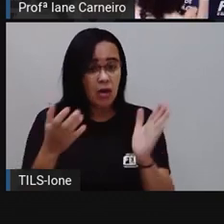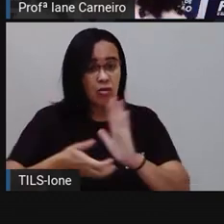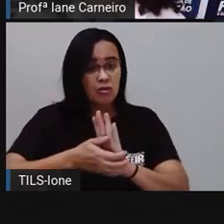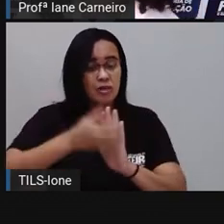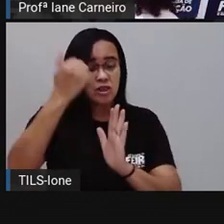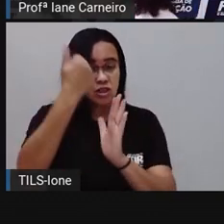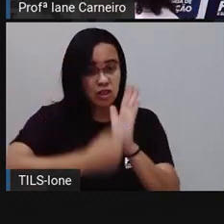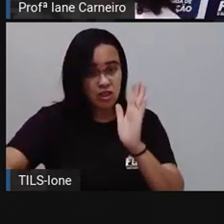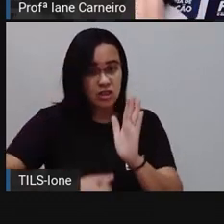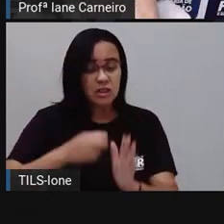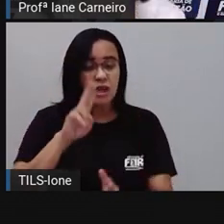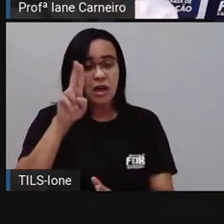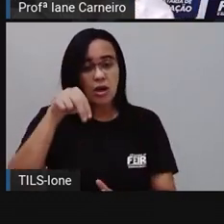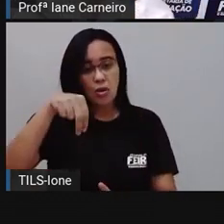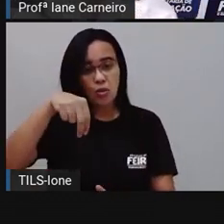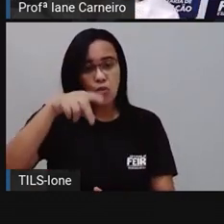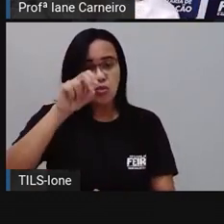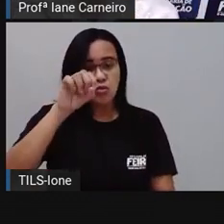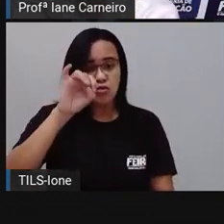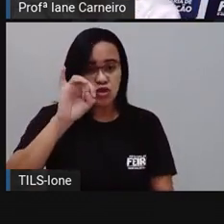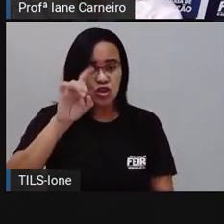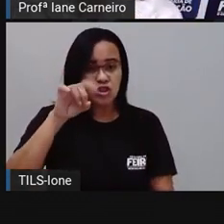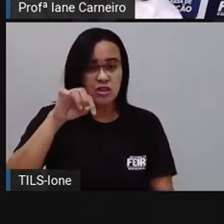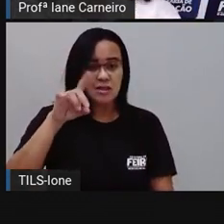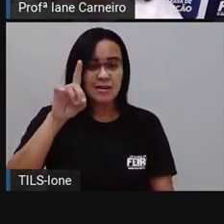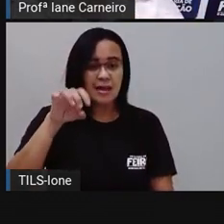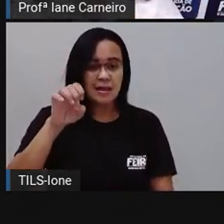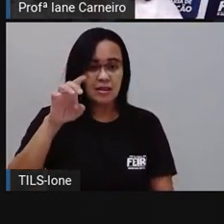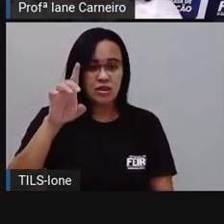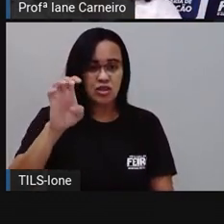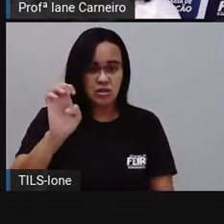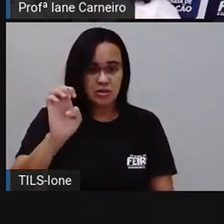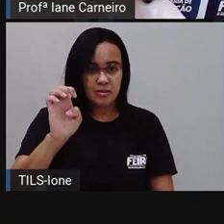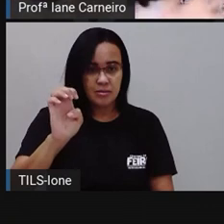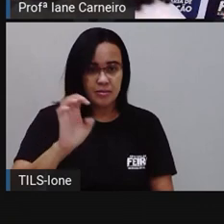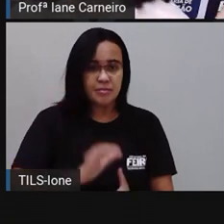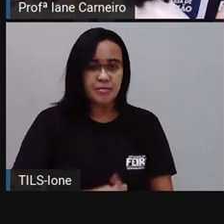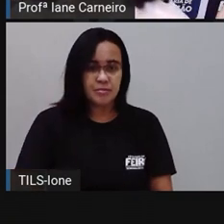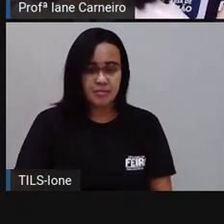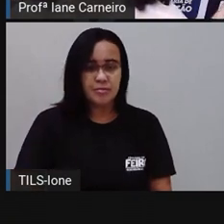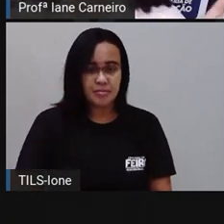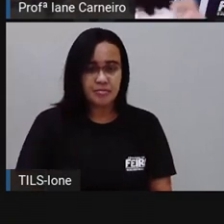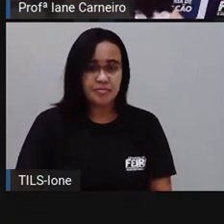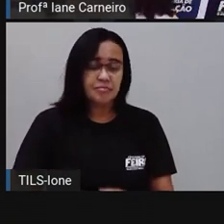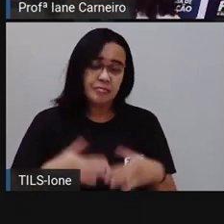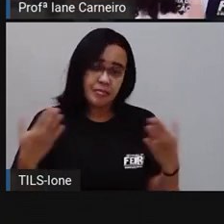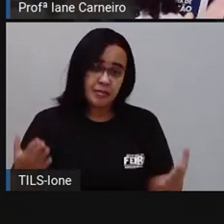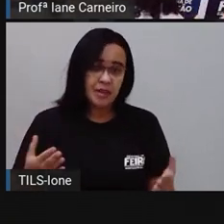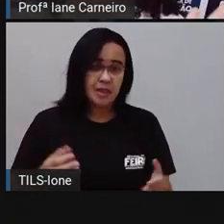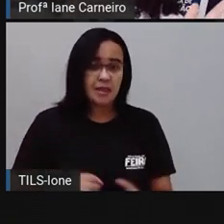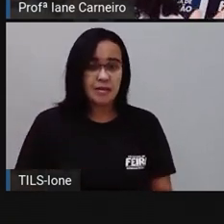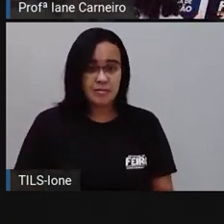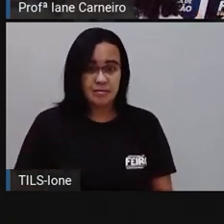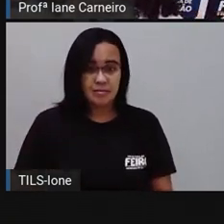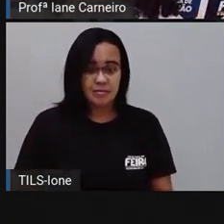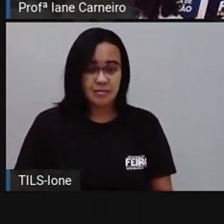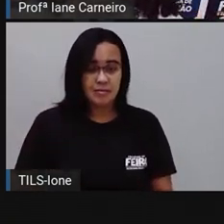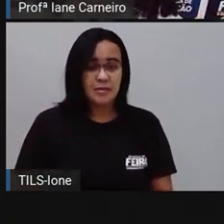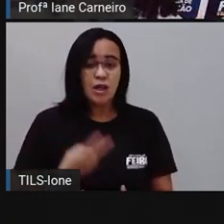tenho duas unidades, tenho 2. Tiro os dois, fica com quanto? Com 0, né? Então, ó,